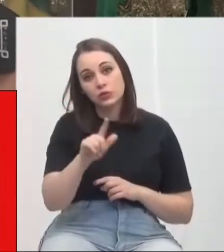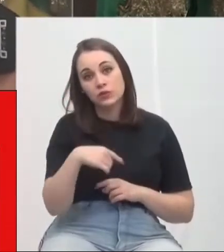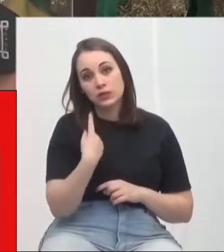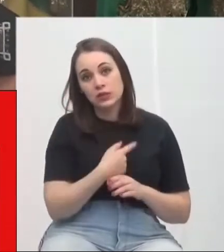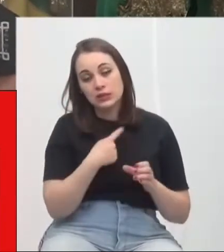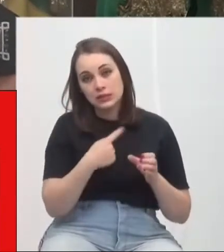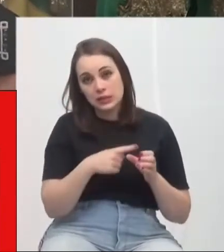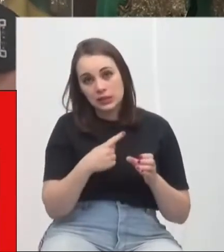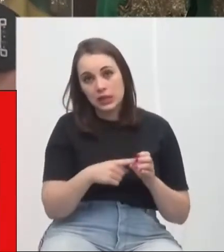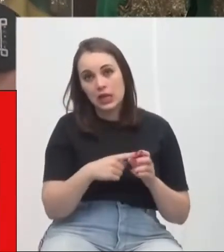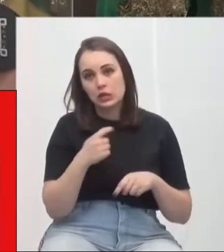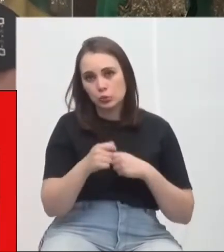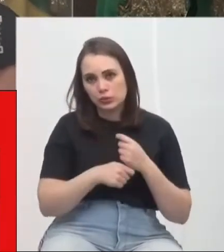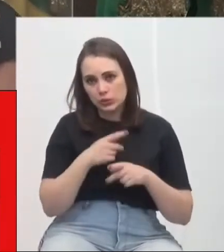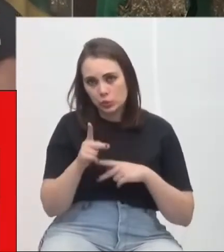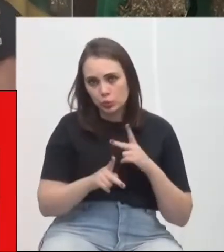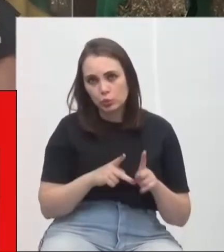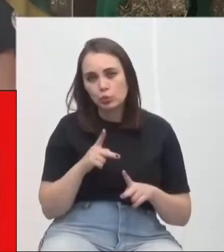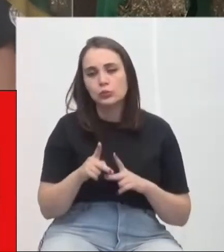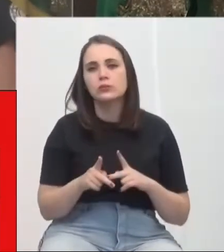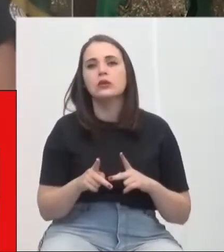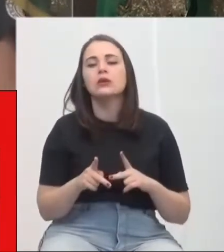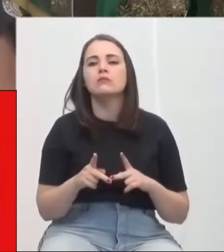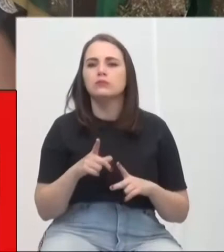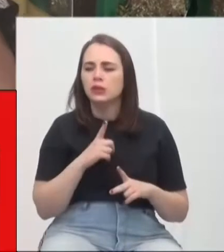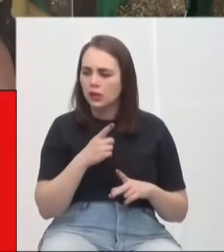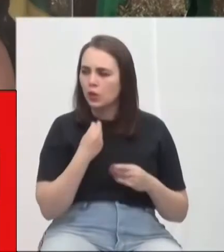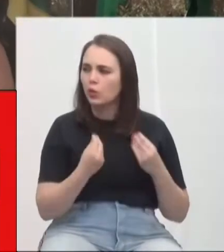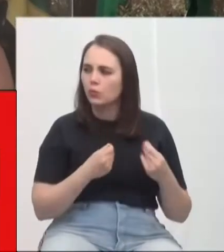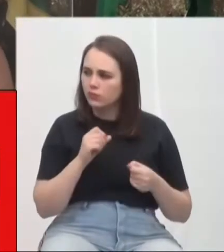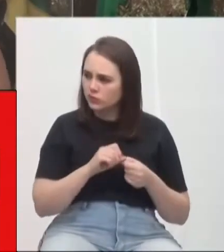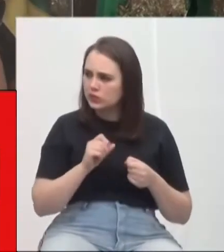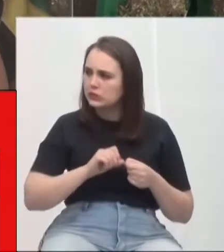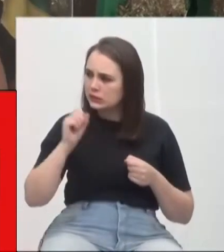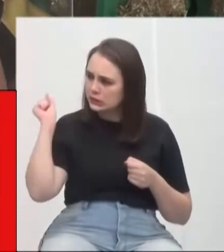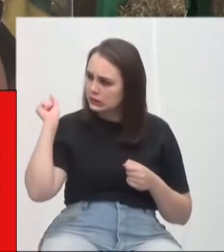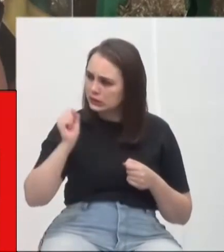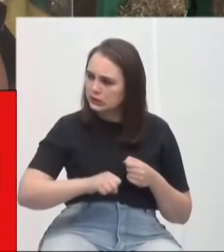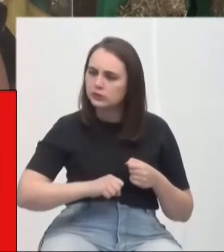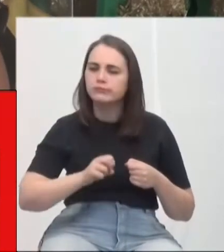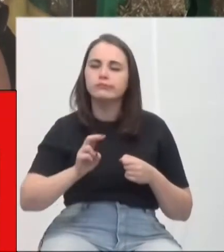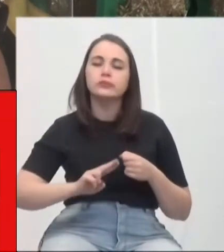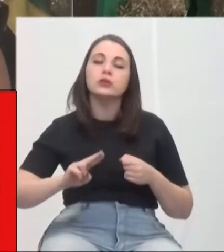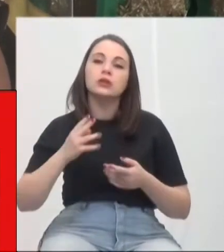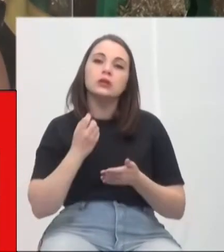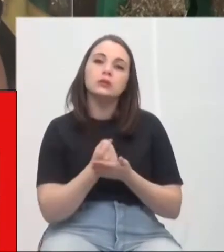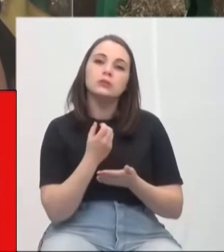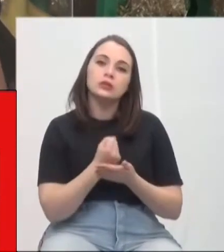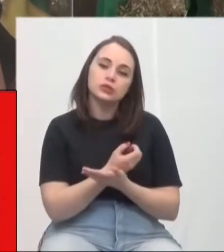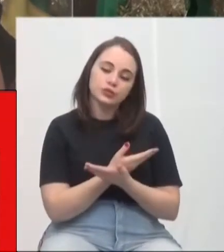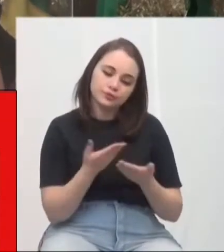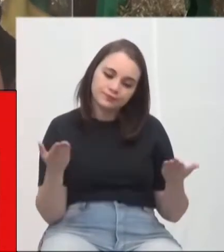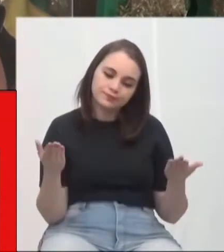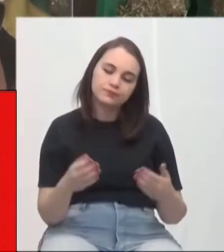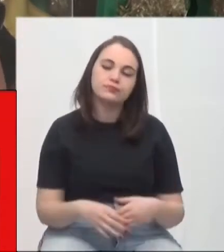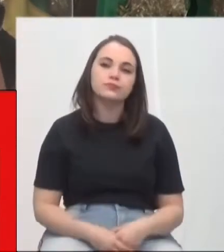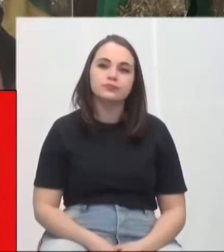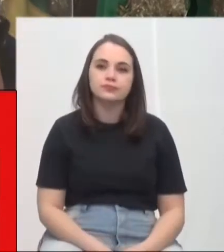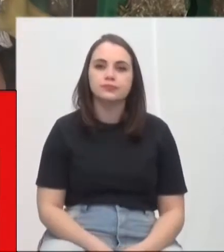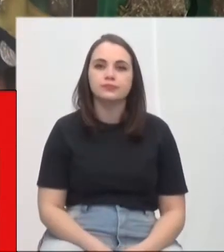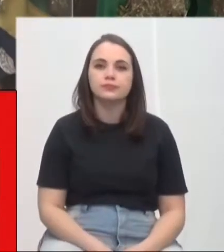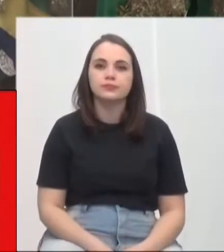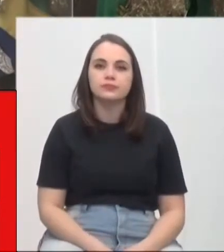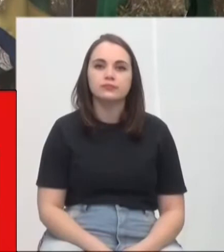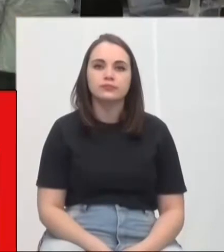cidade, a nossa administração pública, tem condições, sim, de estar aplicando desta maneira, e esse aplicativo. Né, senhor?